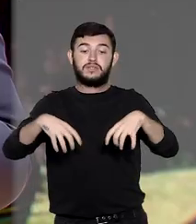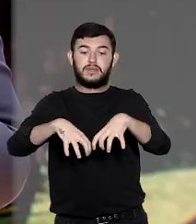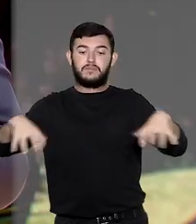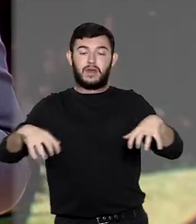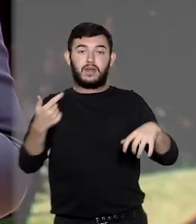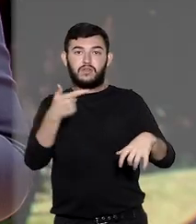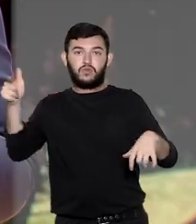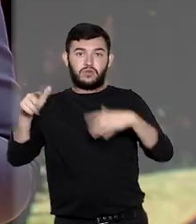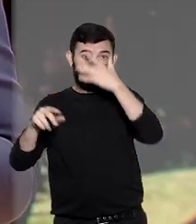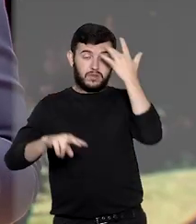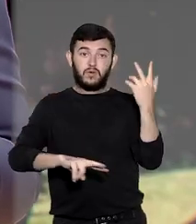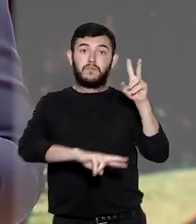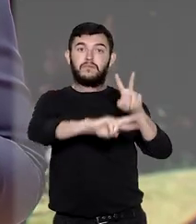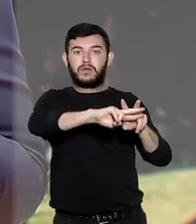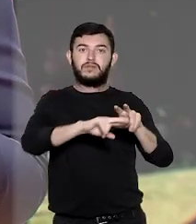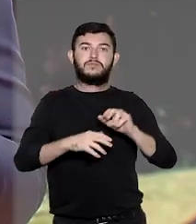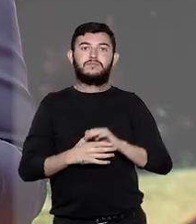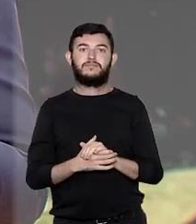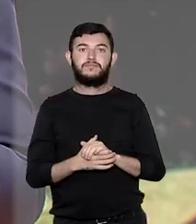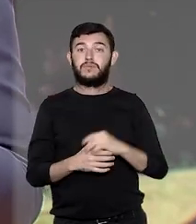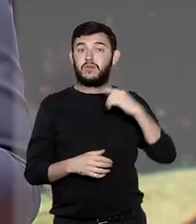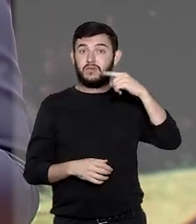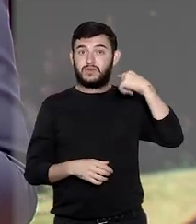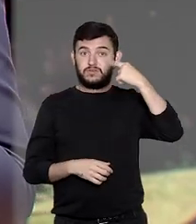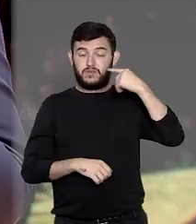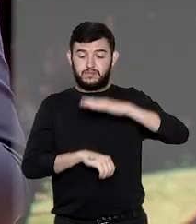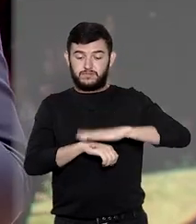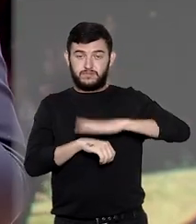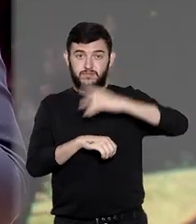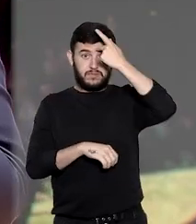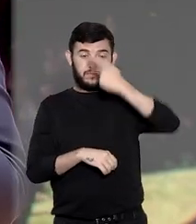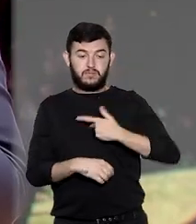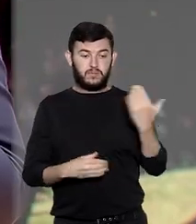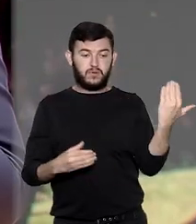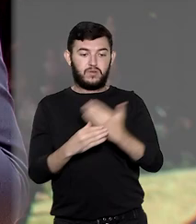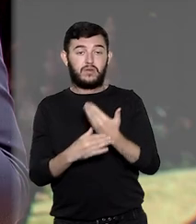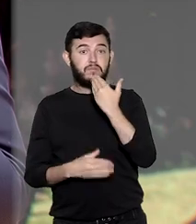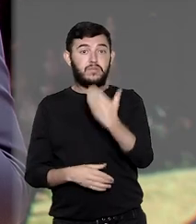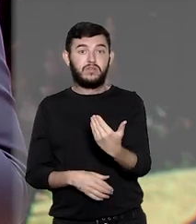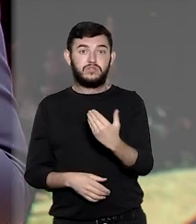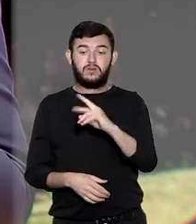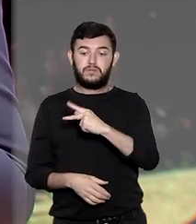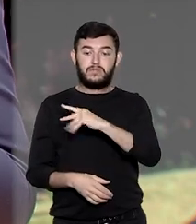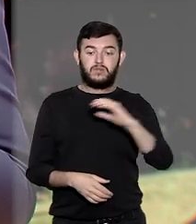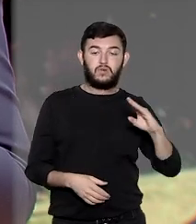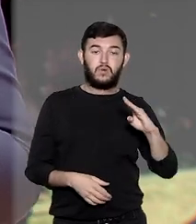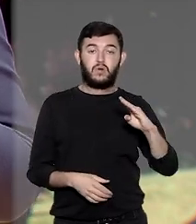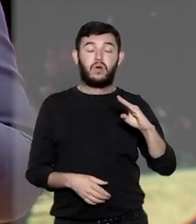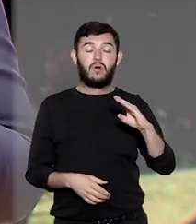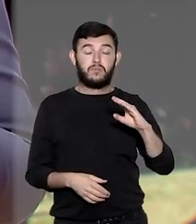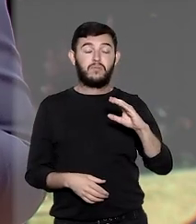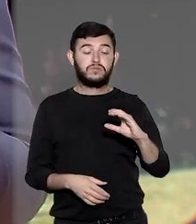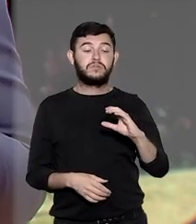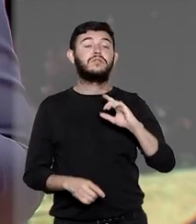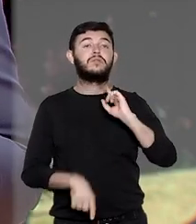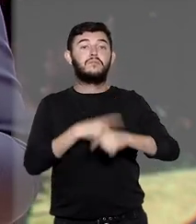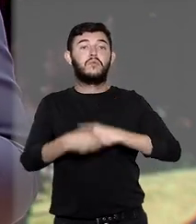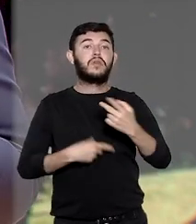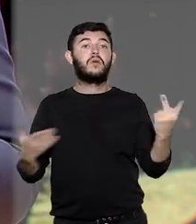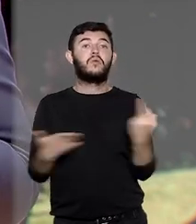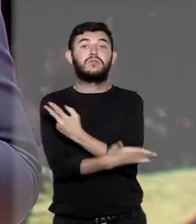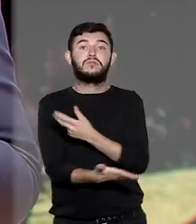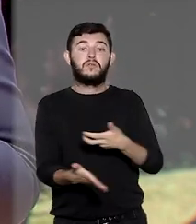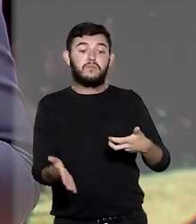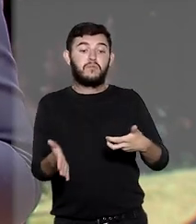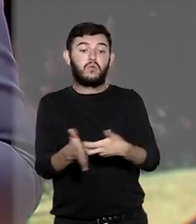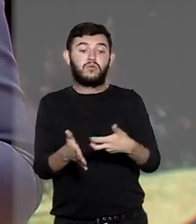Em um caso julgado pelo STJ, um advogado atuando em causa própria pediu habeas corpus depois que foi condenado à prisão por